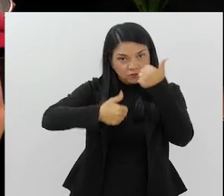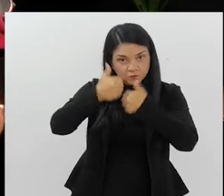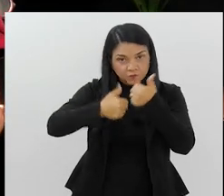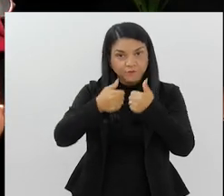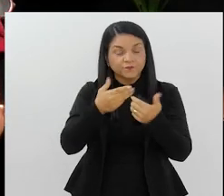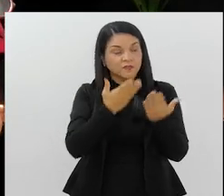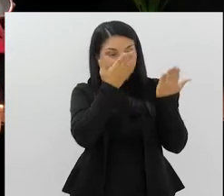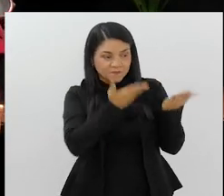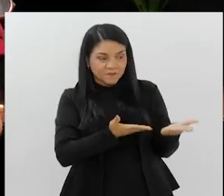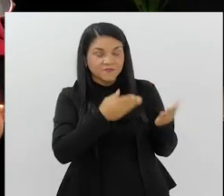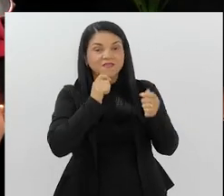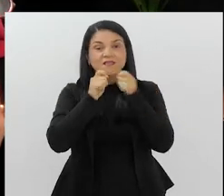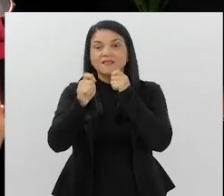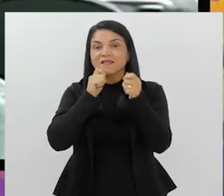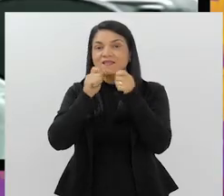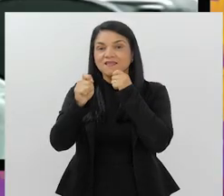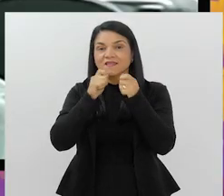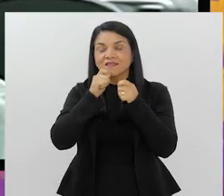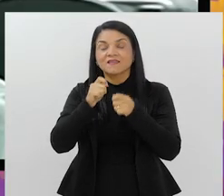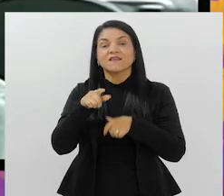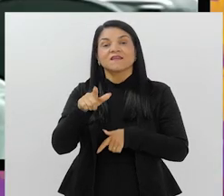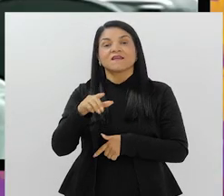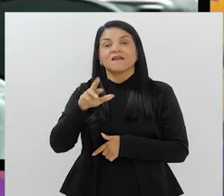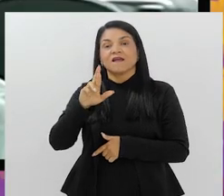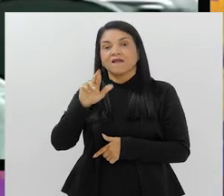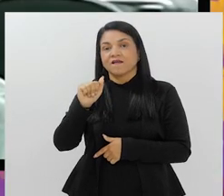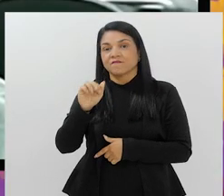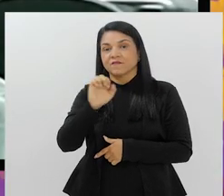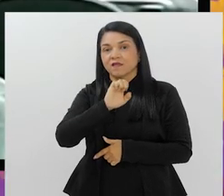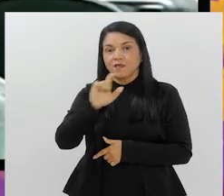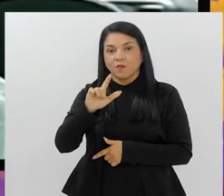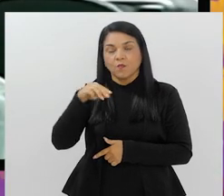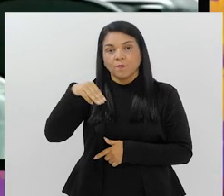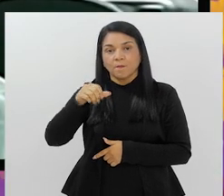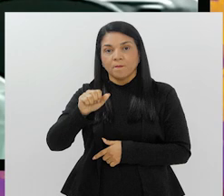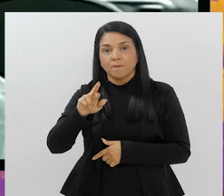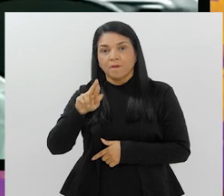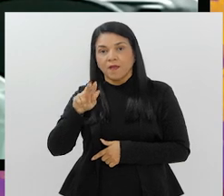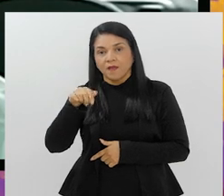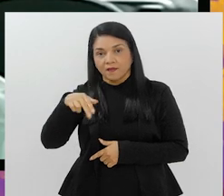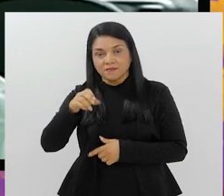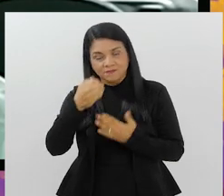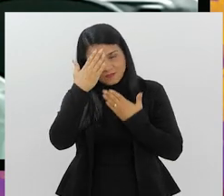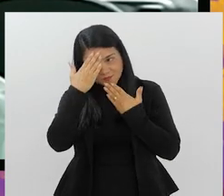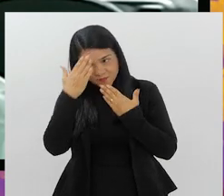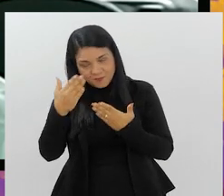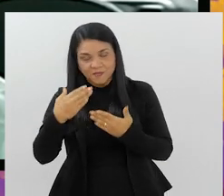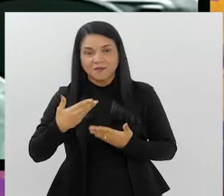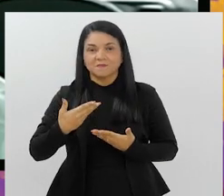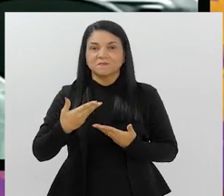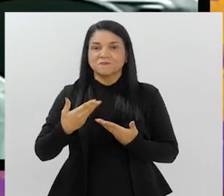presença do jornalista Rafael Marques. Alô Rafael, obrigado aqui pela sua presença no Arena.